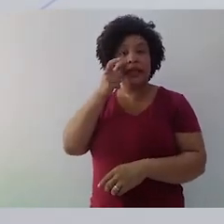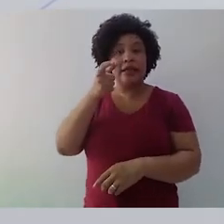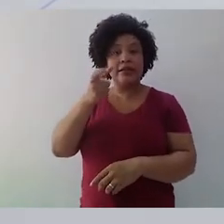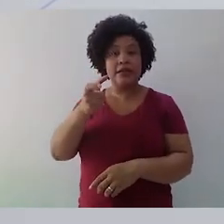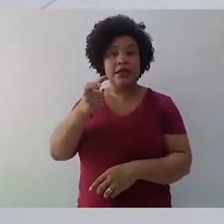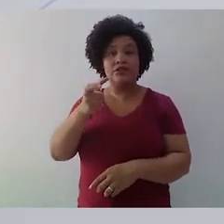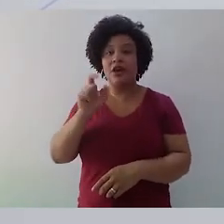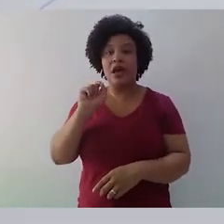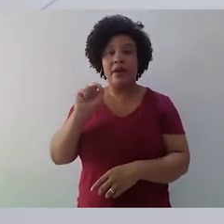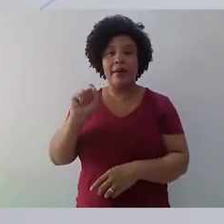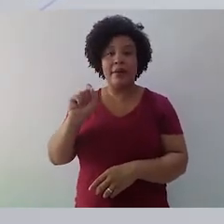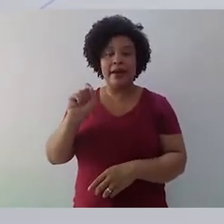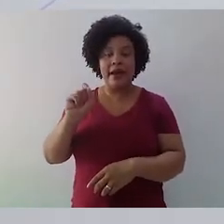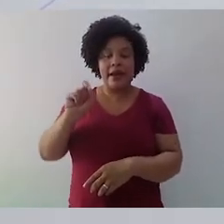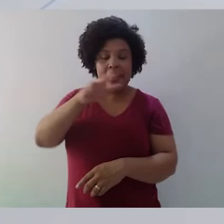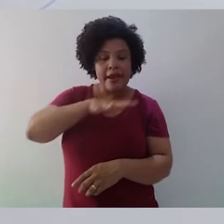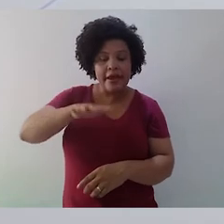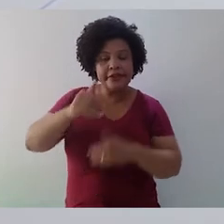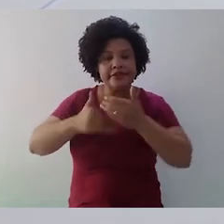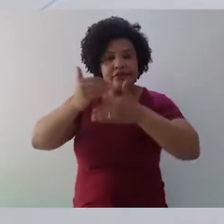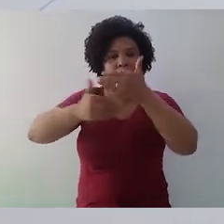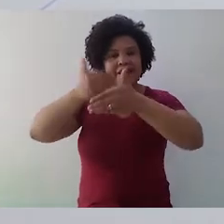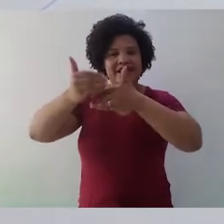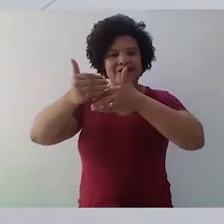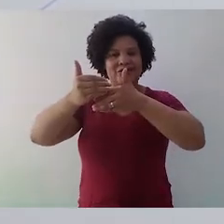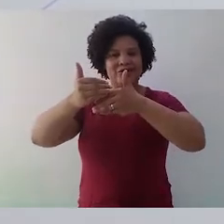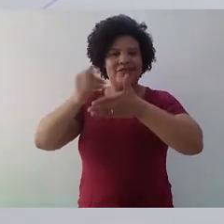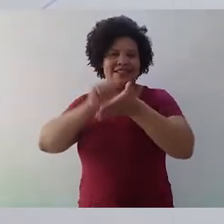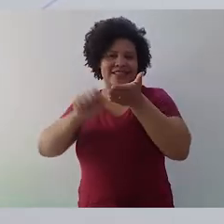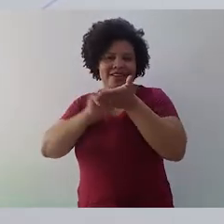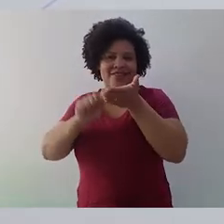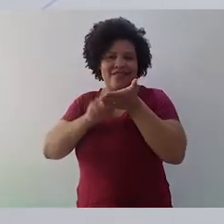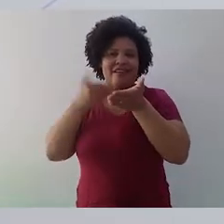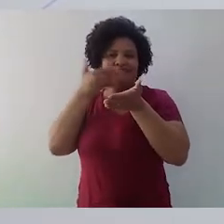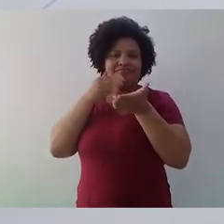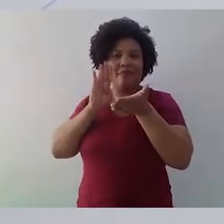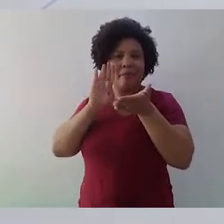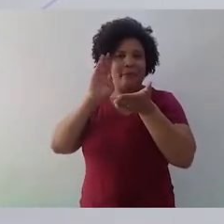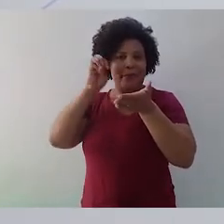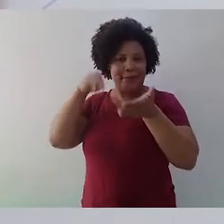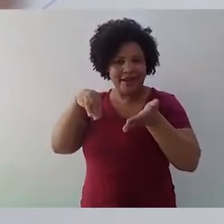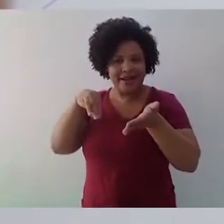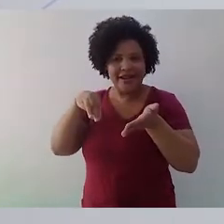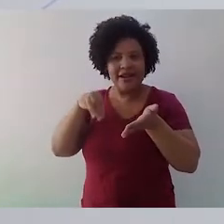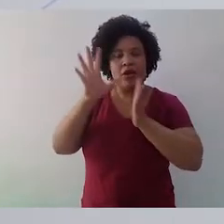desenvolvimento retórico é que, além dos aspectos formais e dos aspectos de conteúdo,